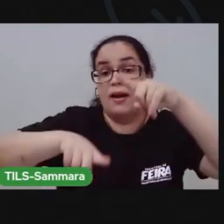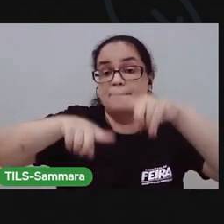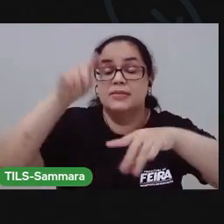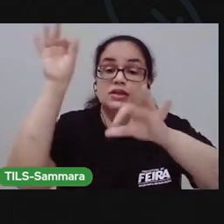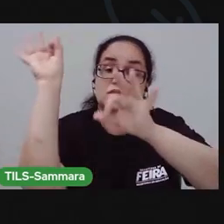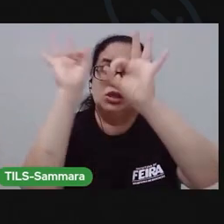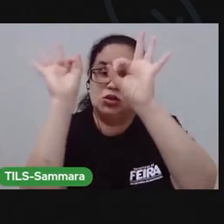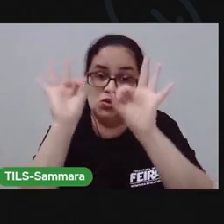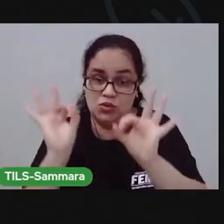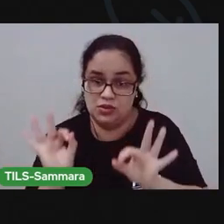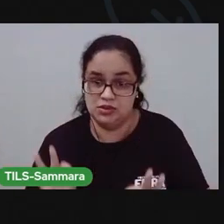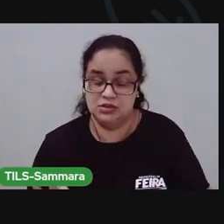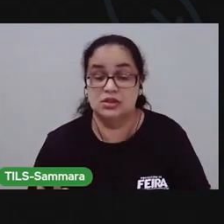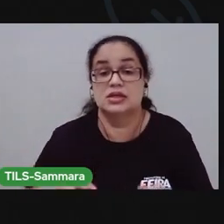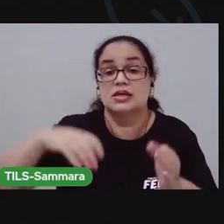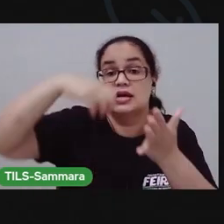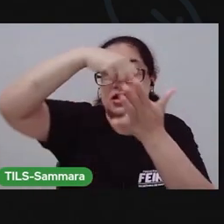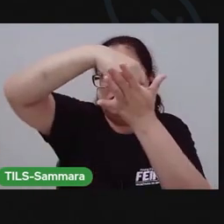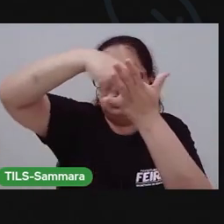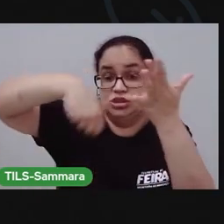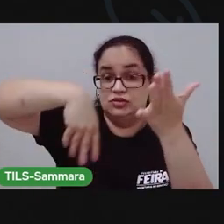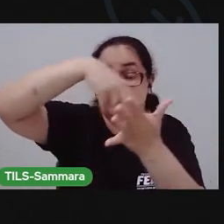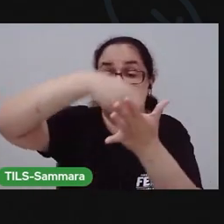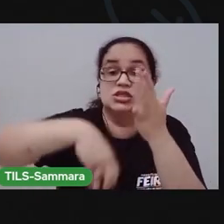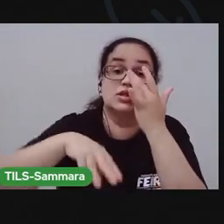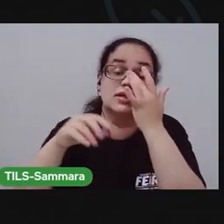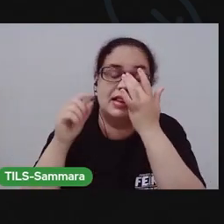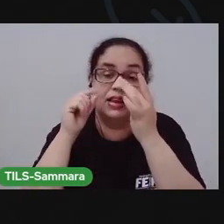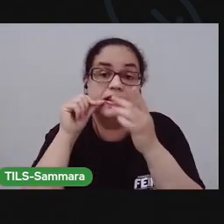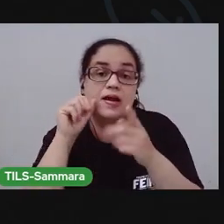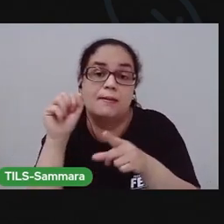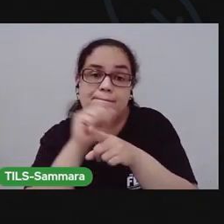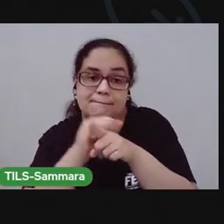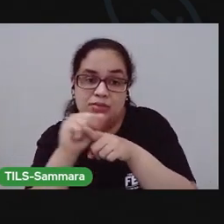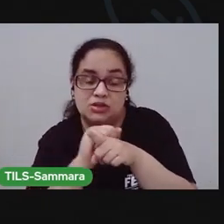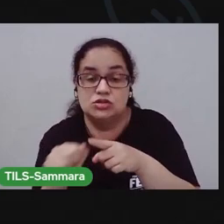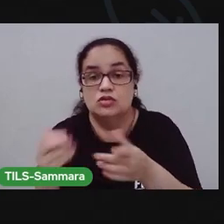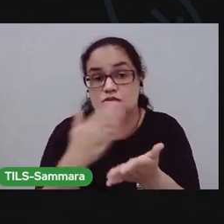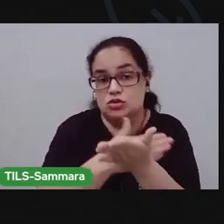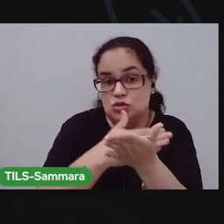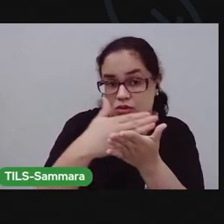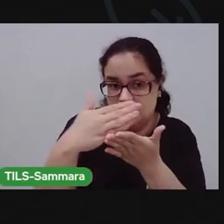Deixa aí. Atividade, lápis, borracha. E vamos começar.